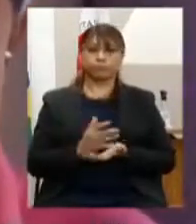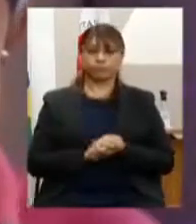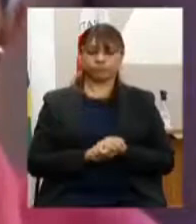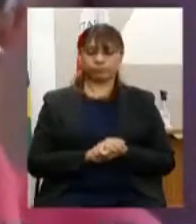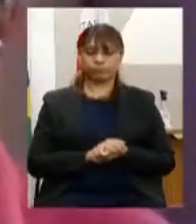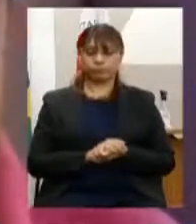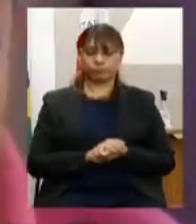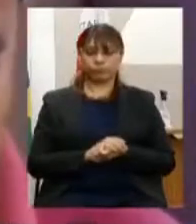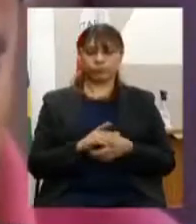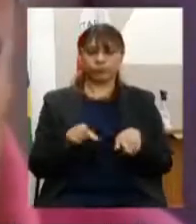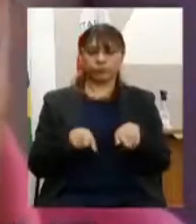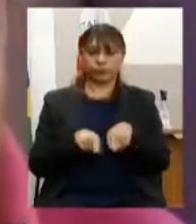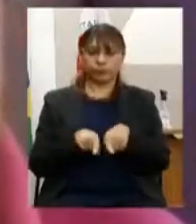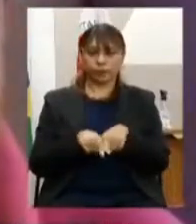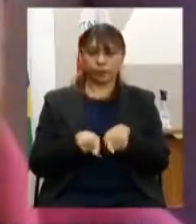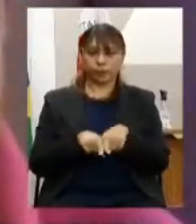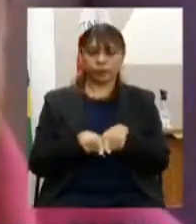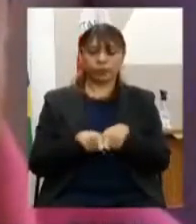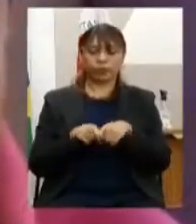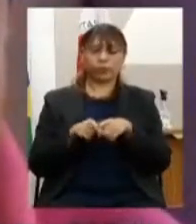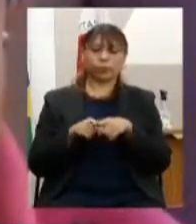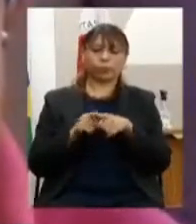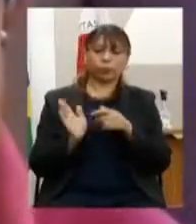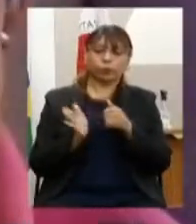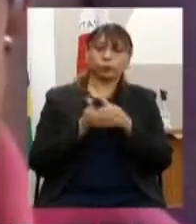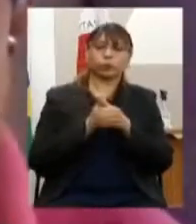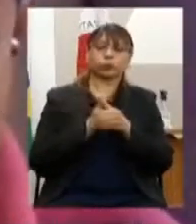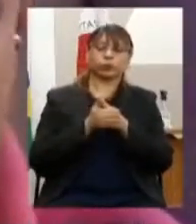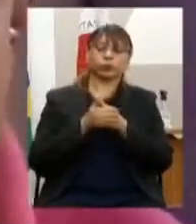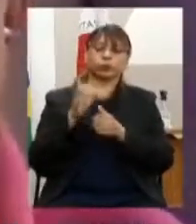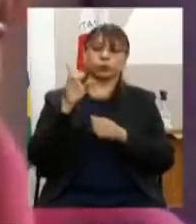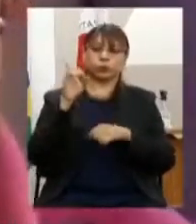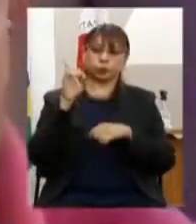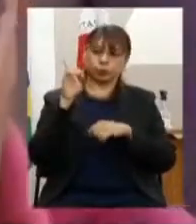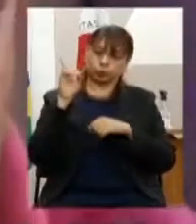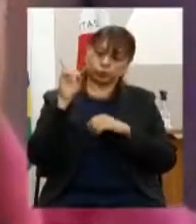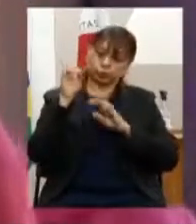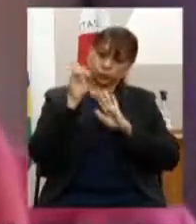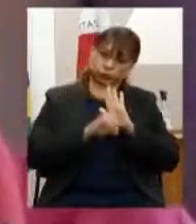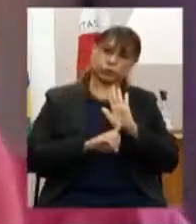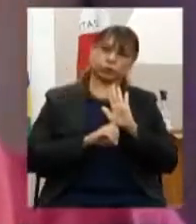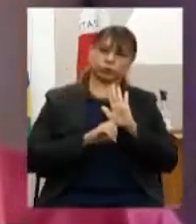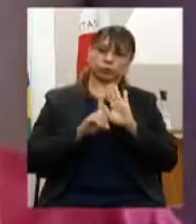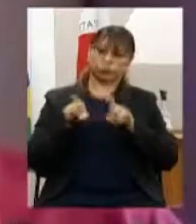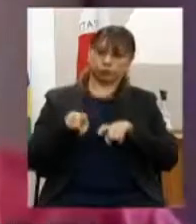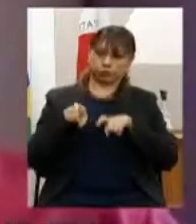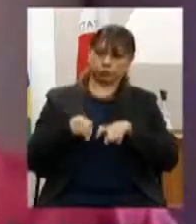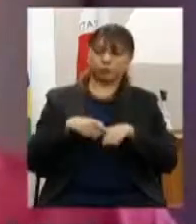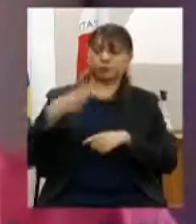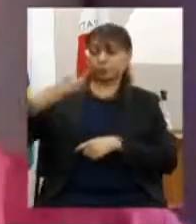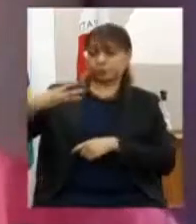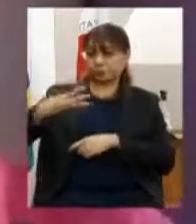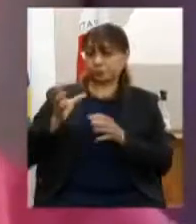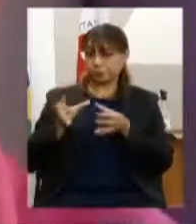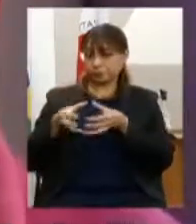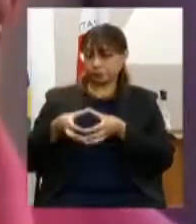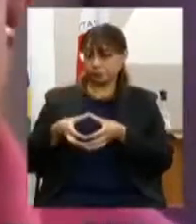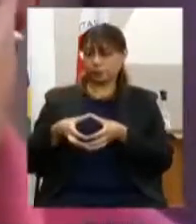Promoção e Proteção de Direitos no Meio Rural. Subgrupo 3,